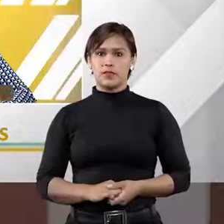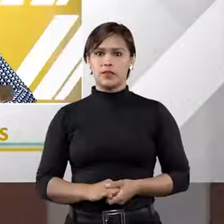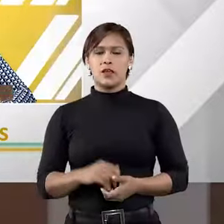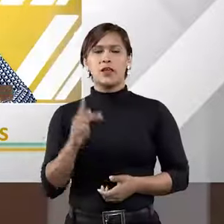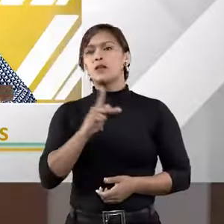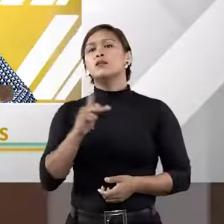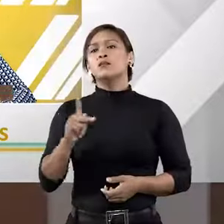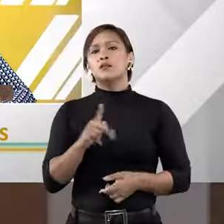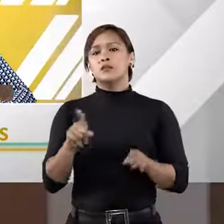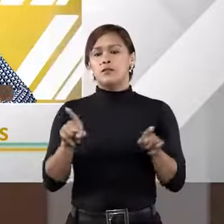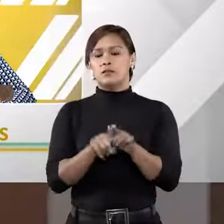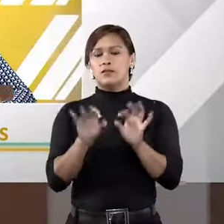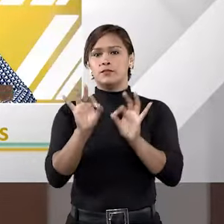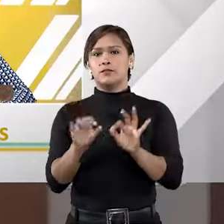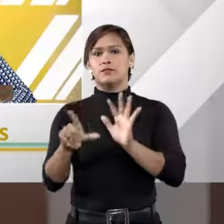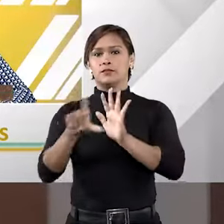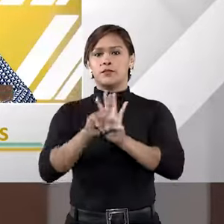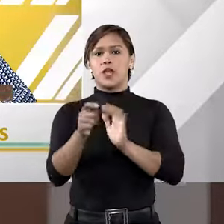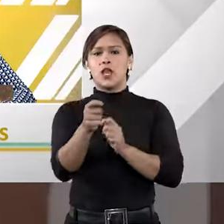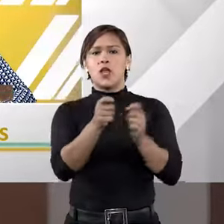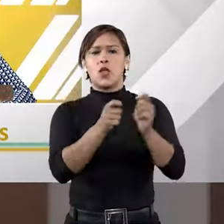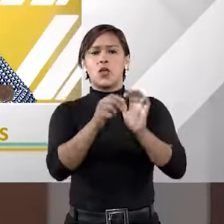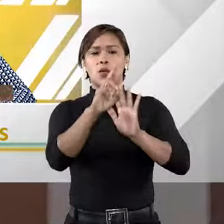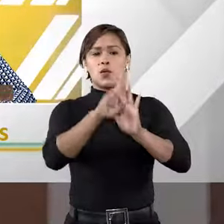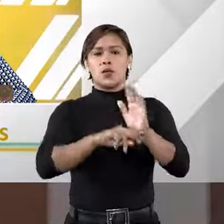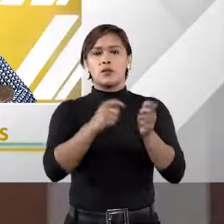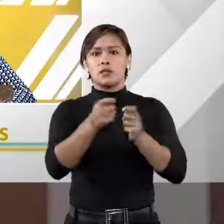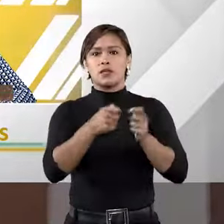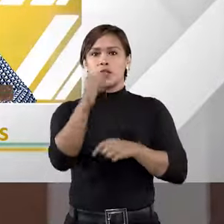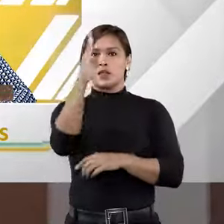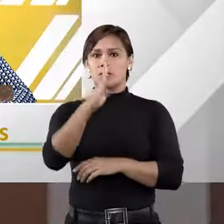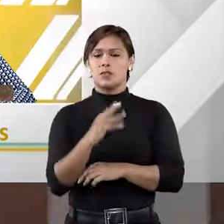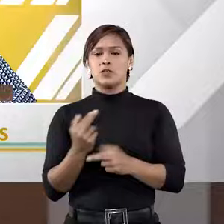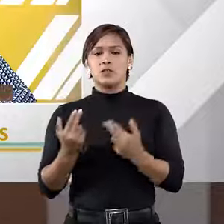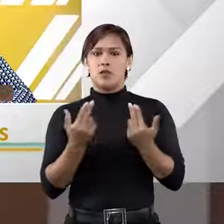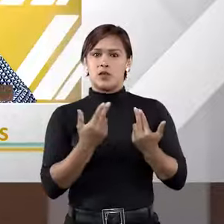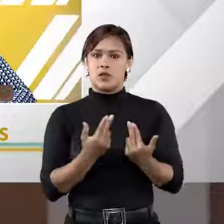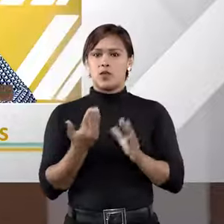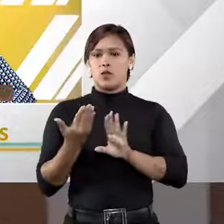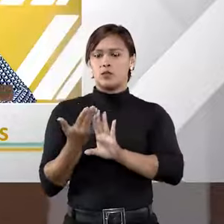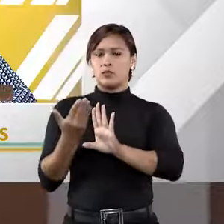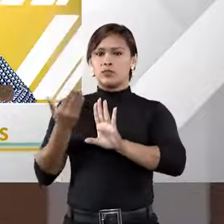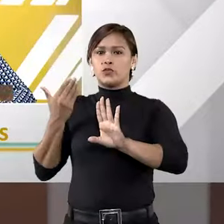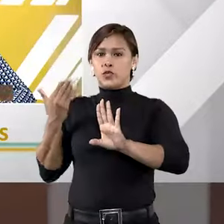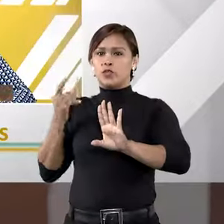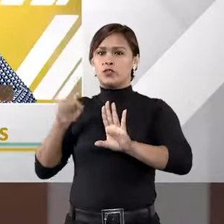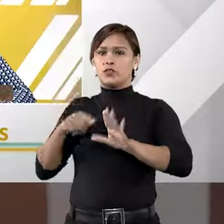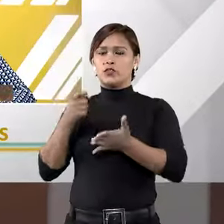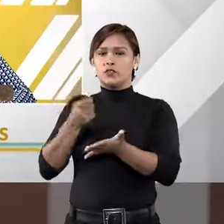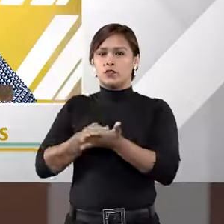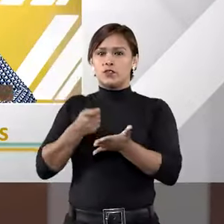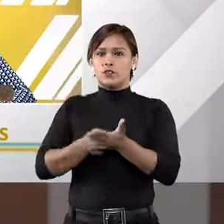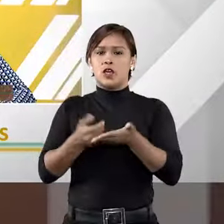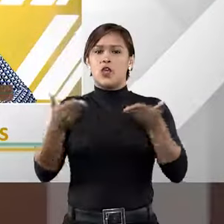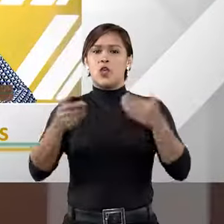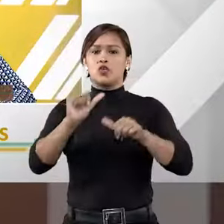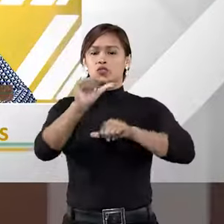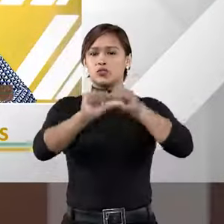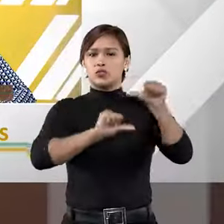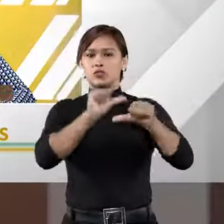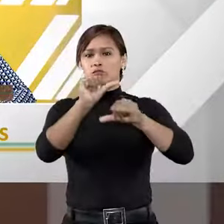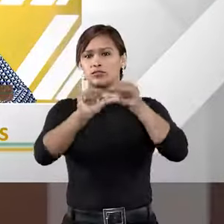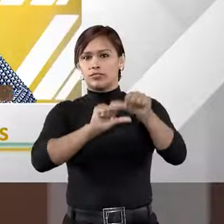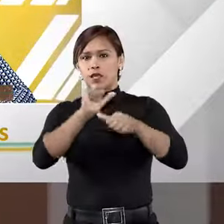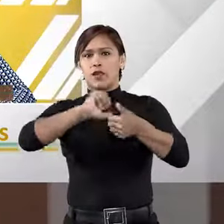Professor Talamini, e essa lei que regulamenta a arbitragem no Brasil é a mesma desde o início de sua vigência ou já passou por